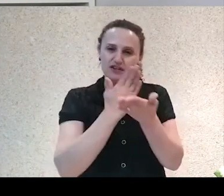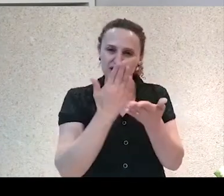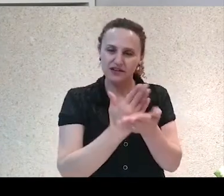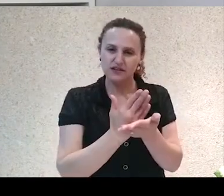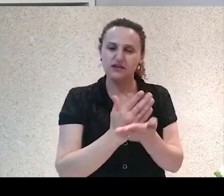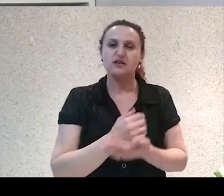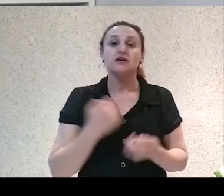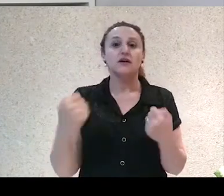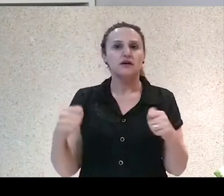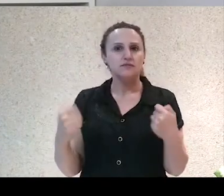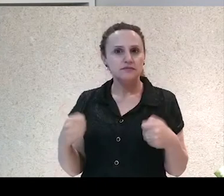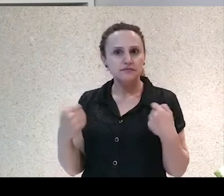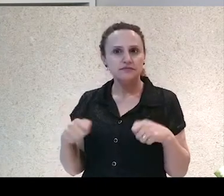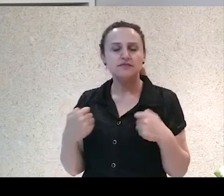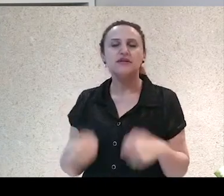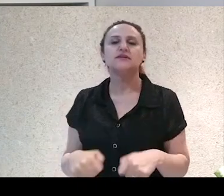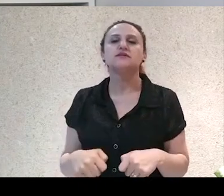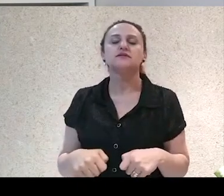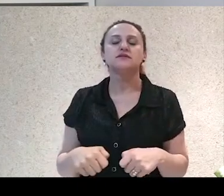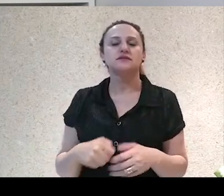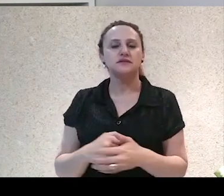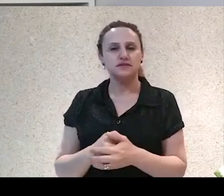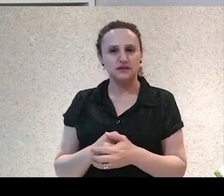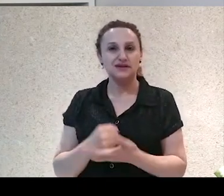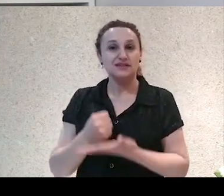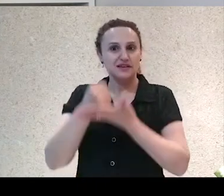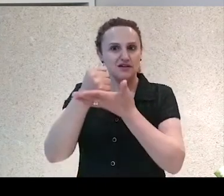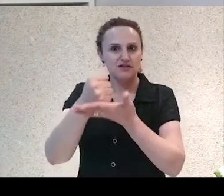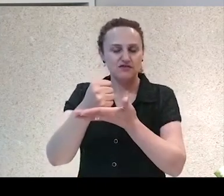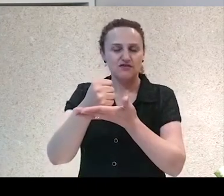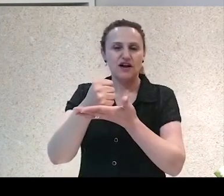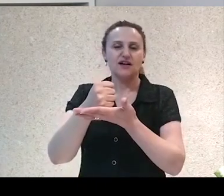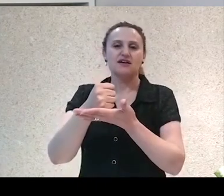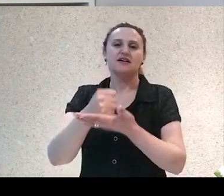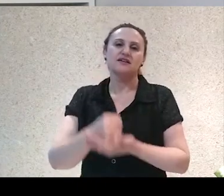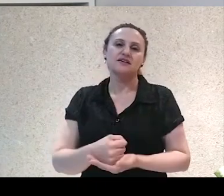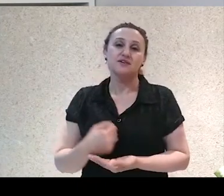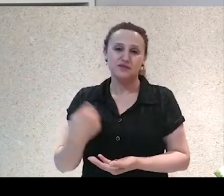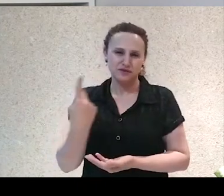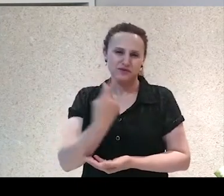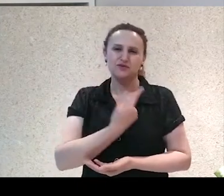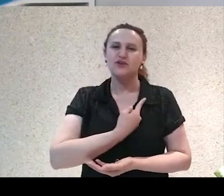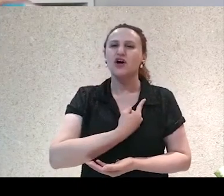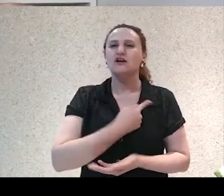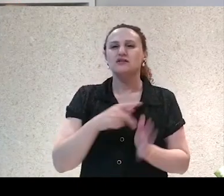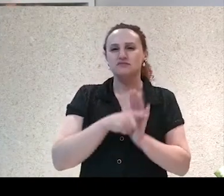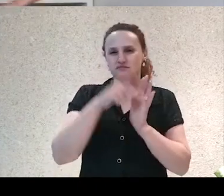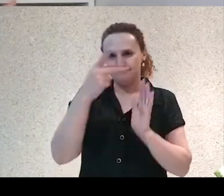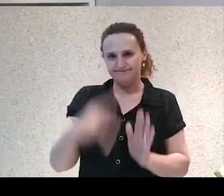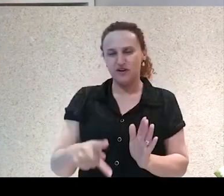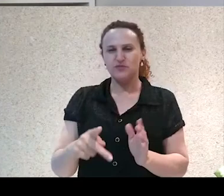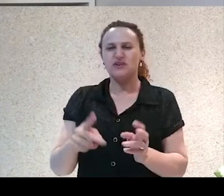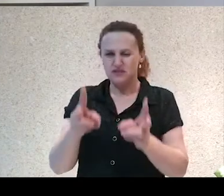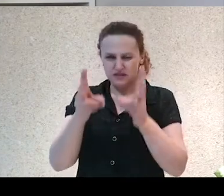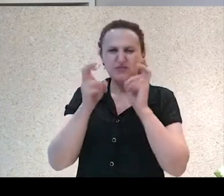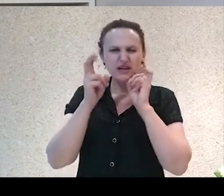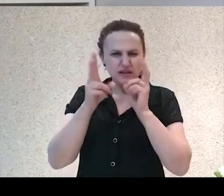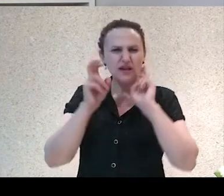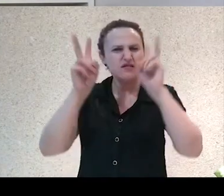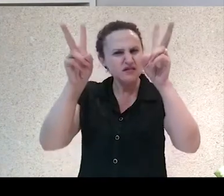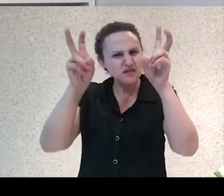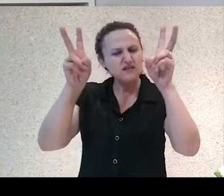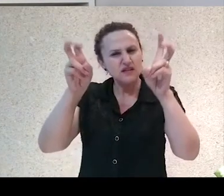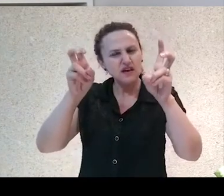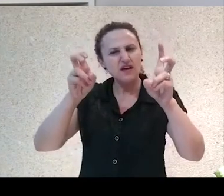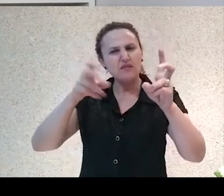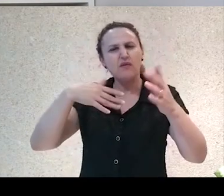a partir da destruição dele próprio e que a gente não tem para onde ir se a gente sair daqui. Então, vocês notem como esses grandes temas percorrem a